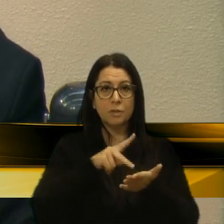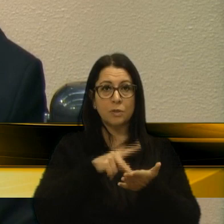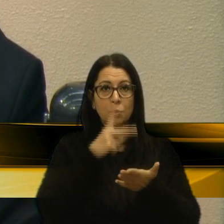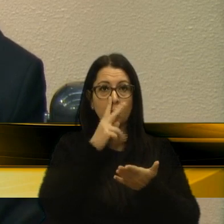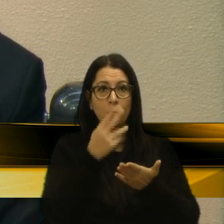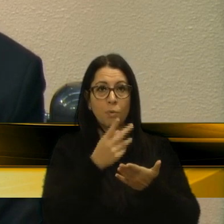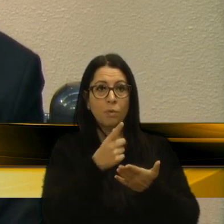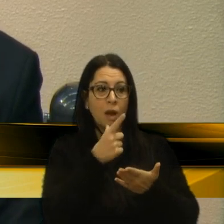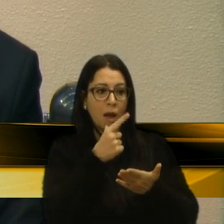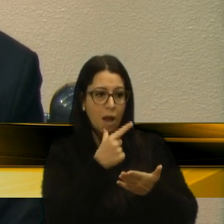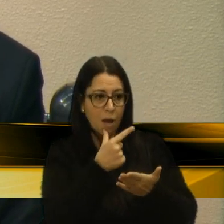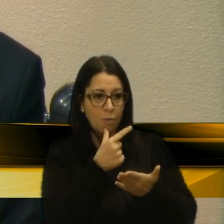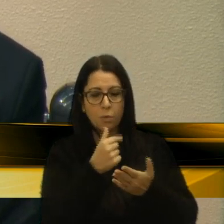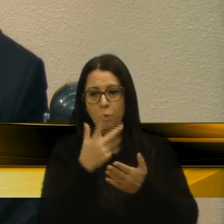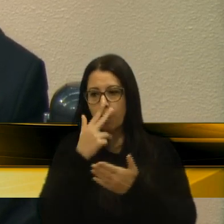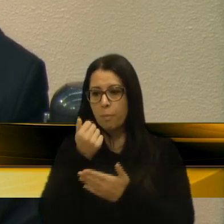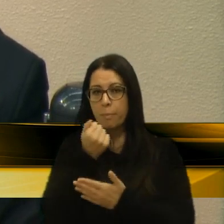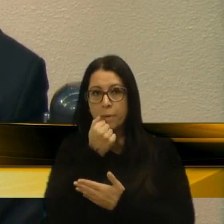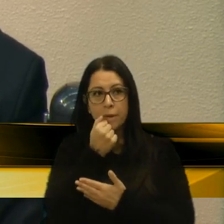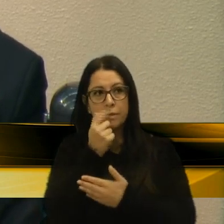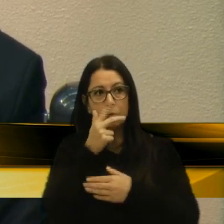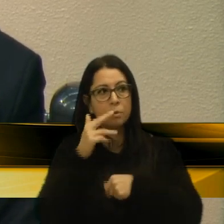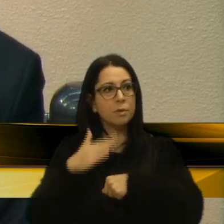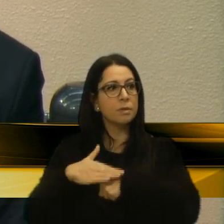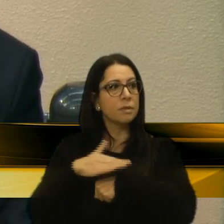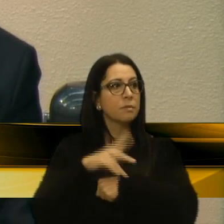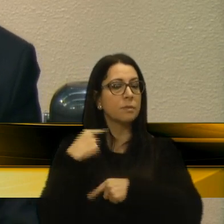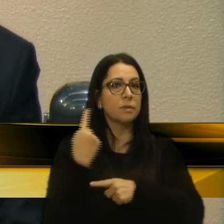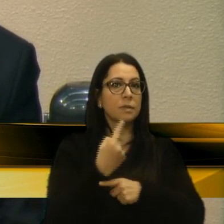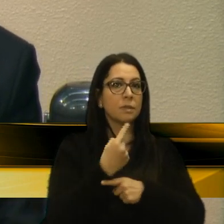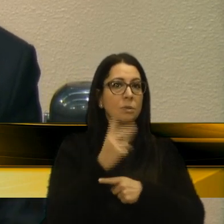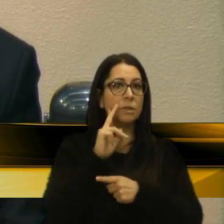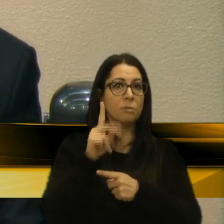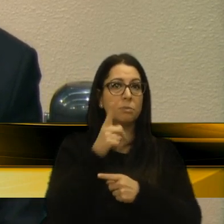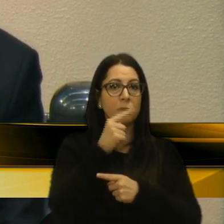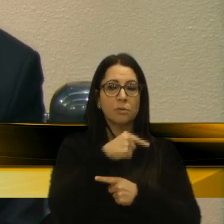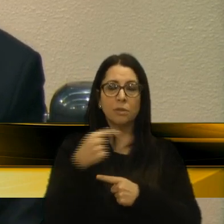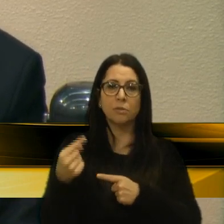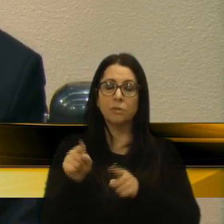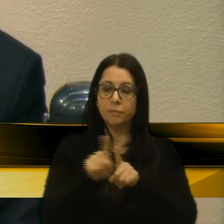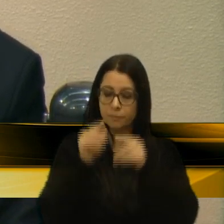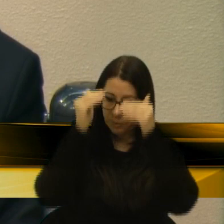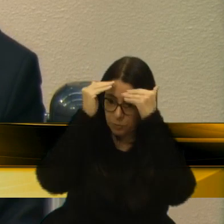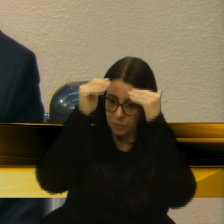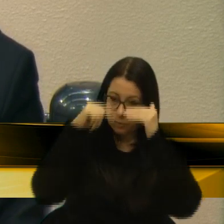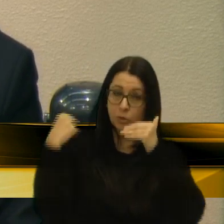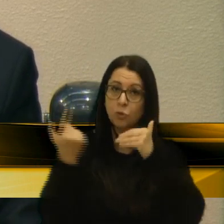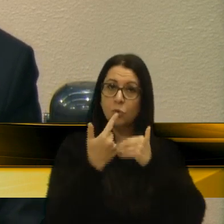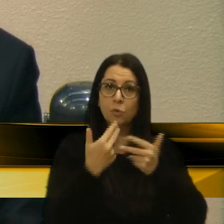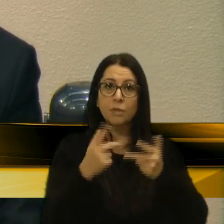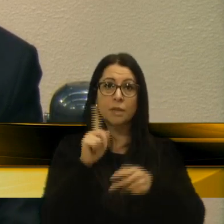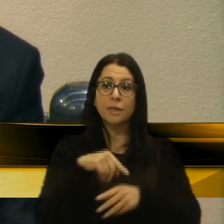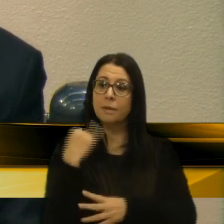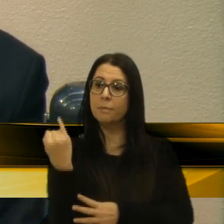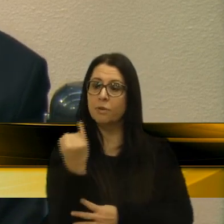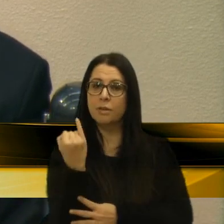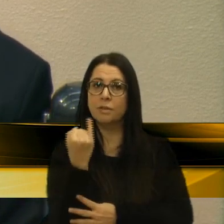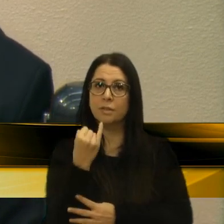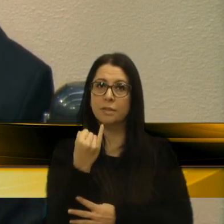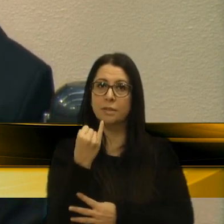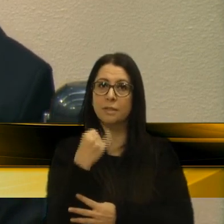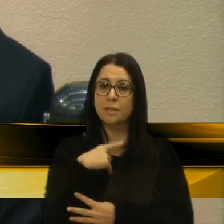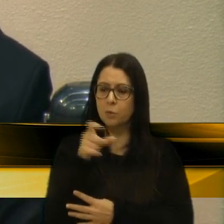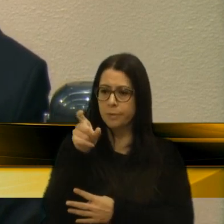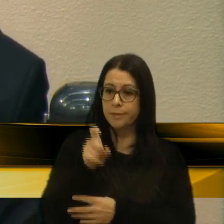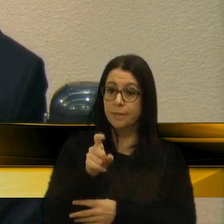pedra sapo. Entendo bem o sotaque das águas. Dou respeito às coisas desimportantes e aos